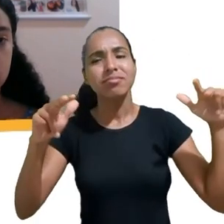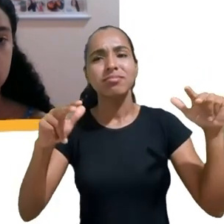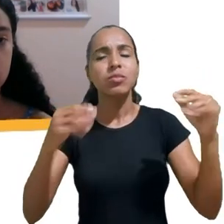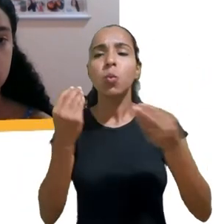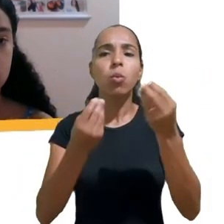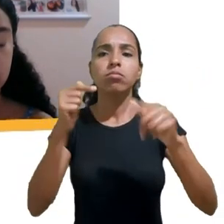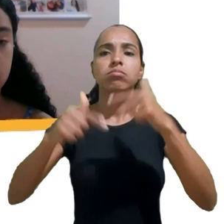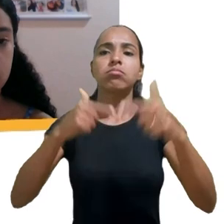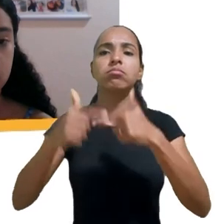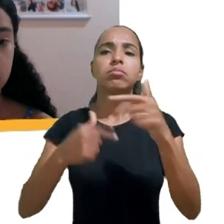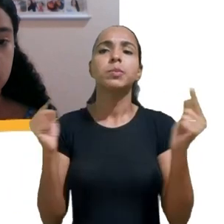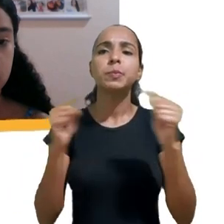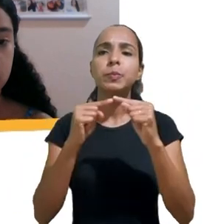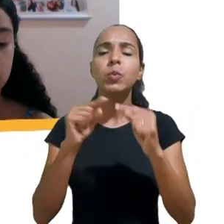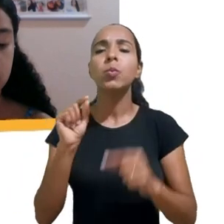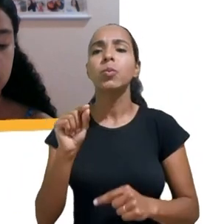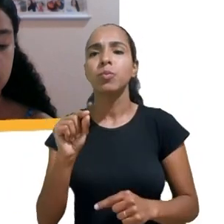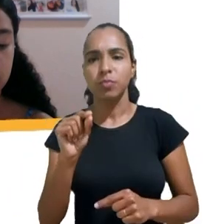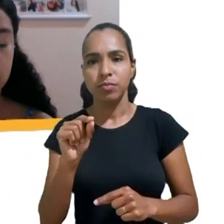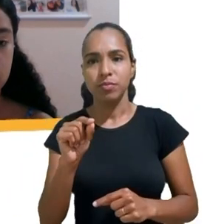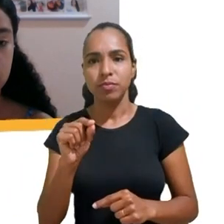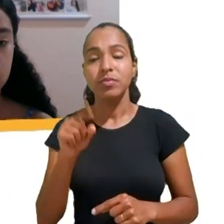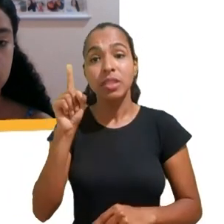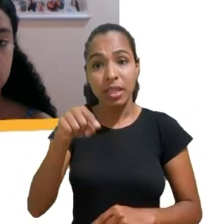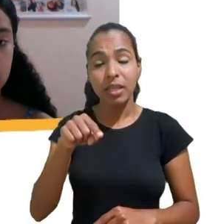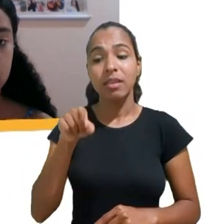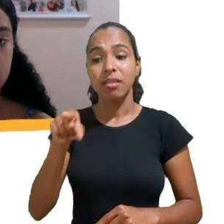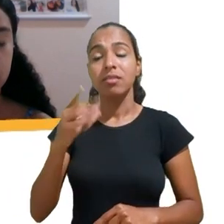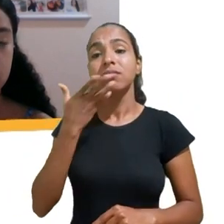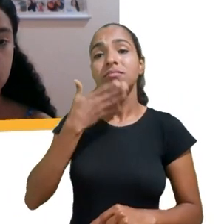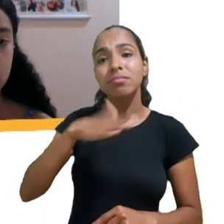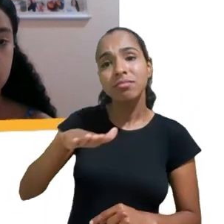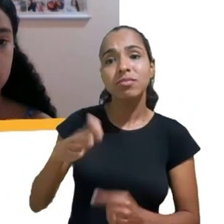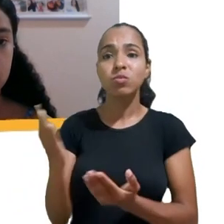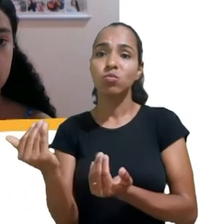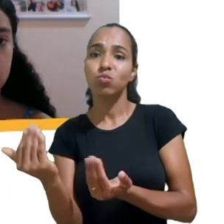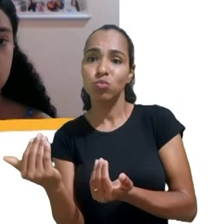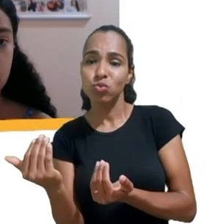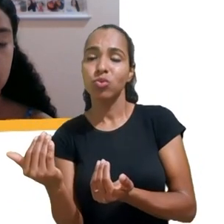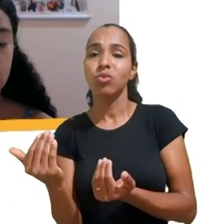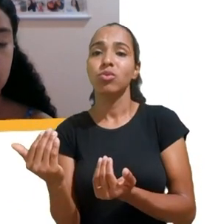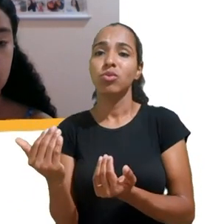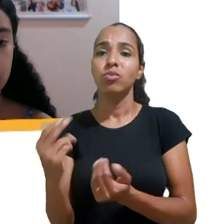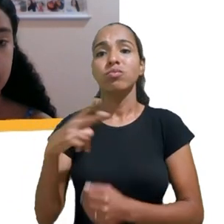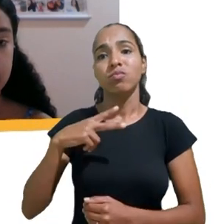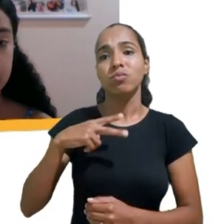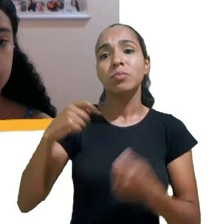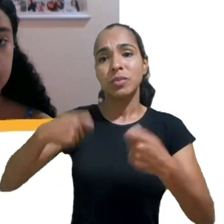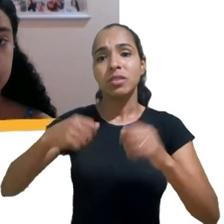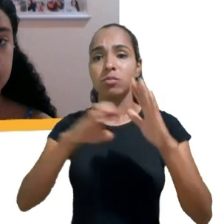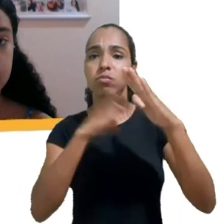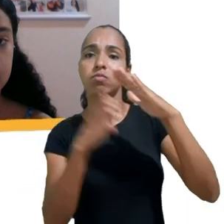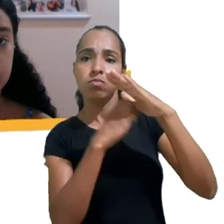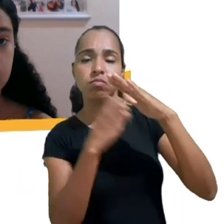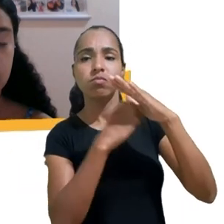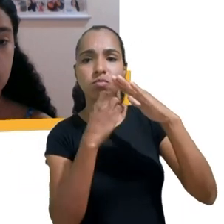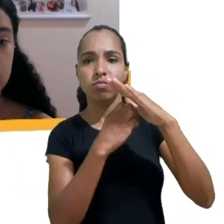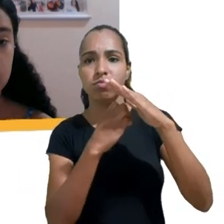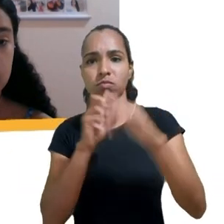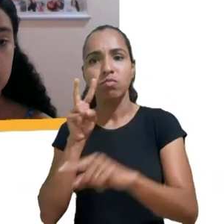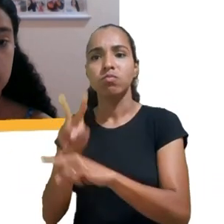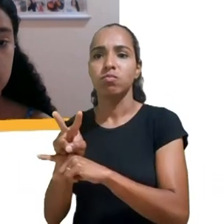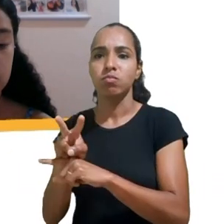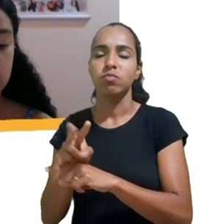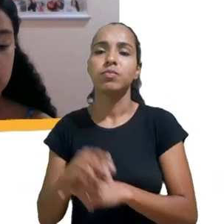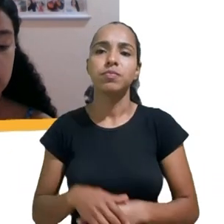baseados no tratamento desses dados de crianças e adolescentes por parte das empresas e apontar os impactos, né? Desse uso,